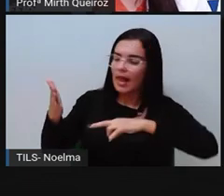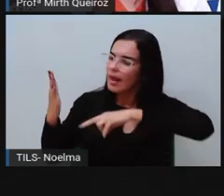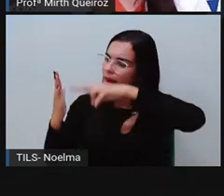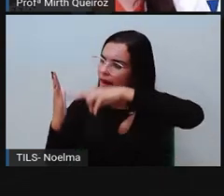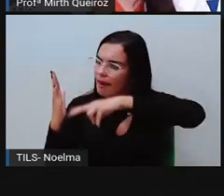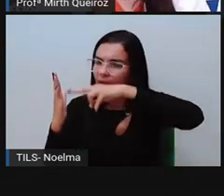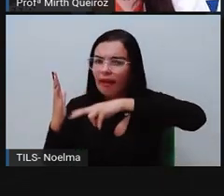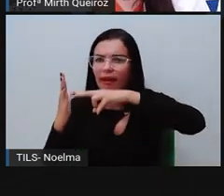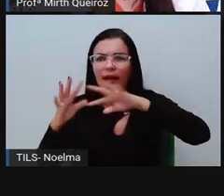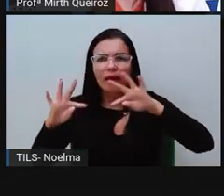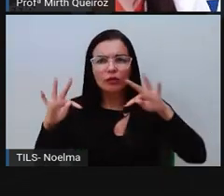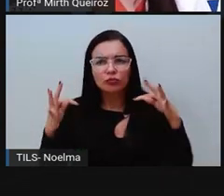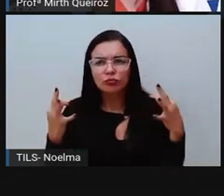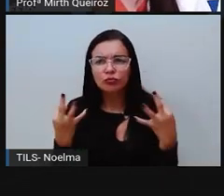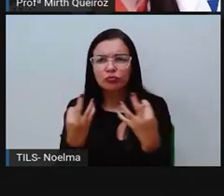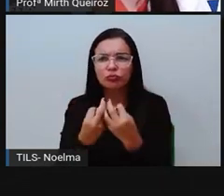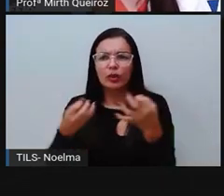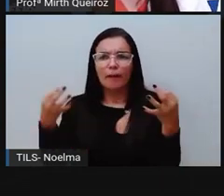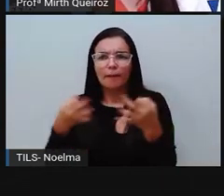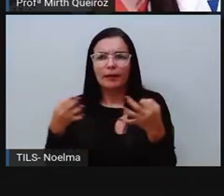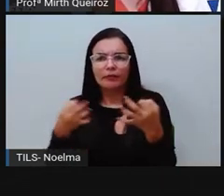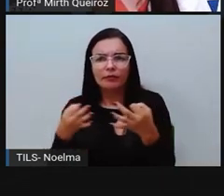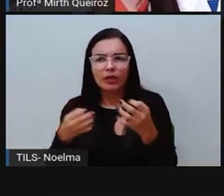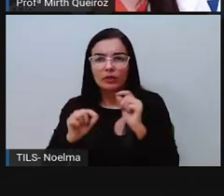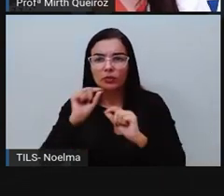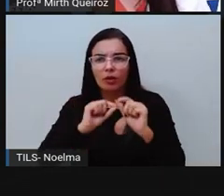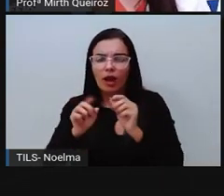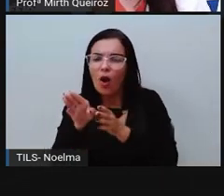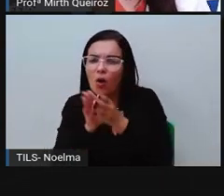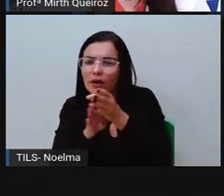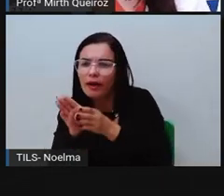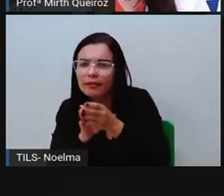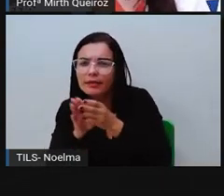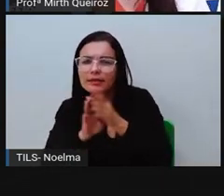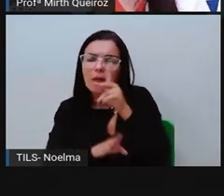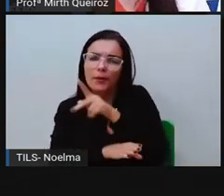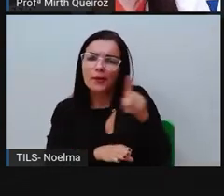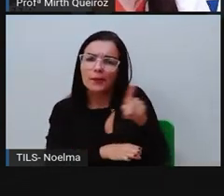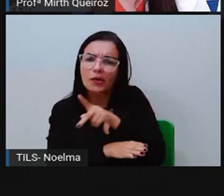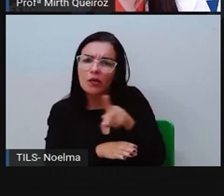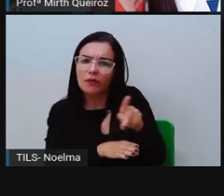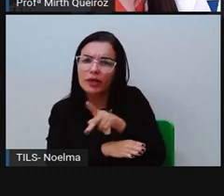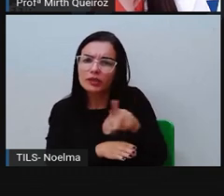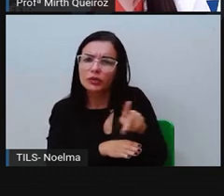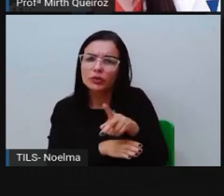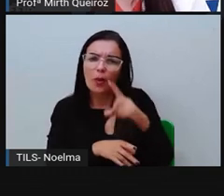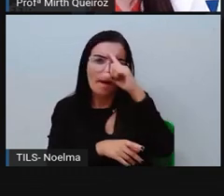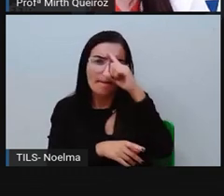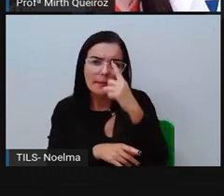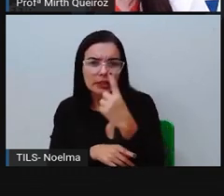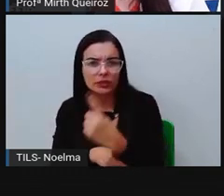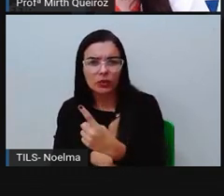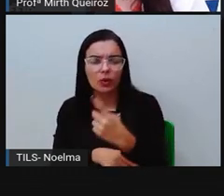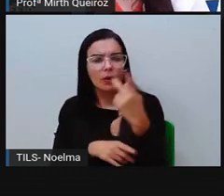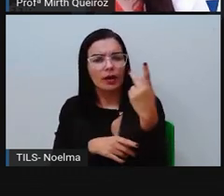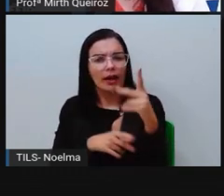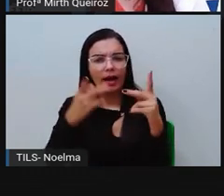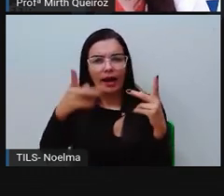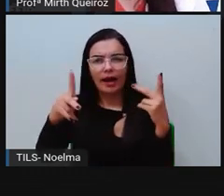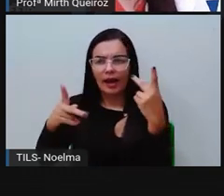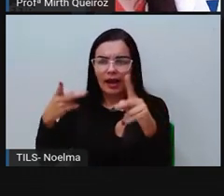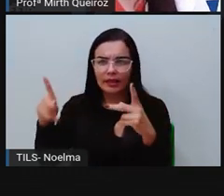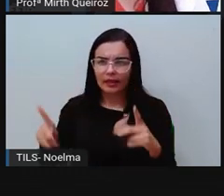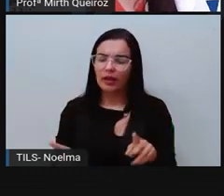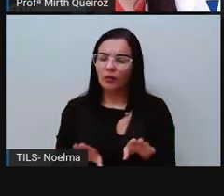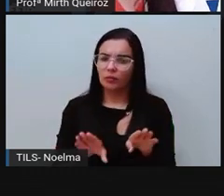direitinho essas atividades, ler a parte lá de orientações, né, que foram dadas aí pelo seu professor, pela sua